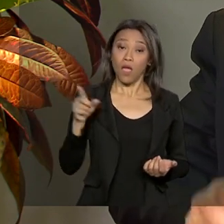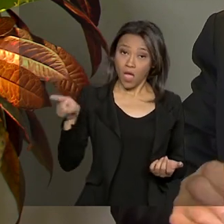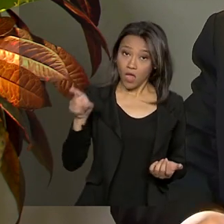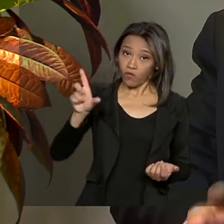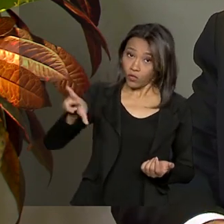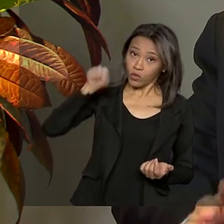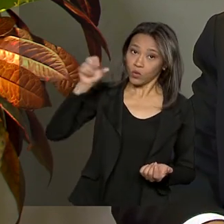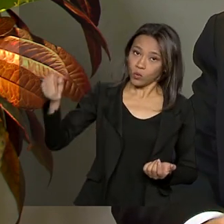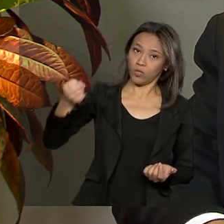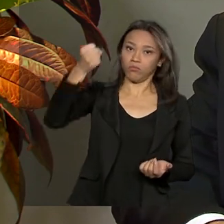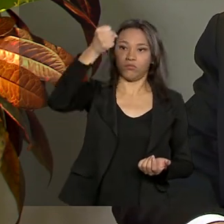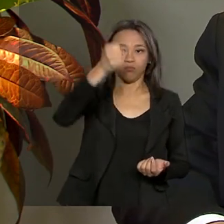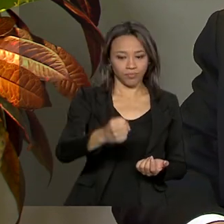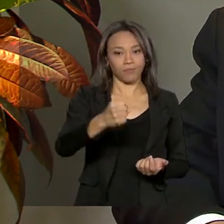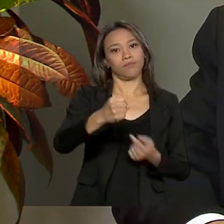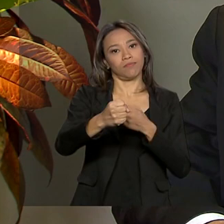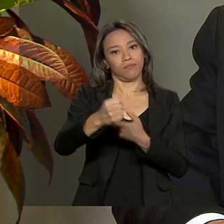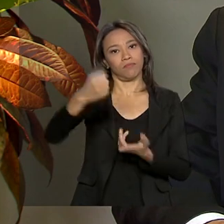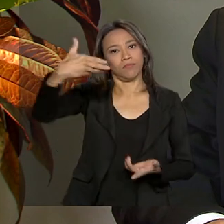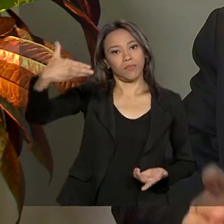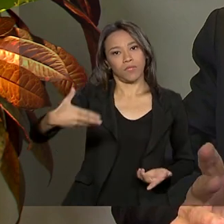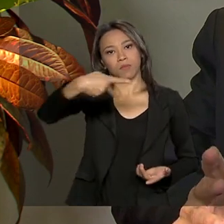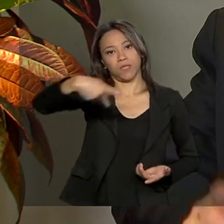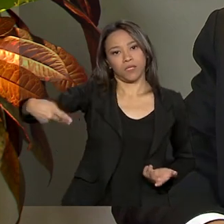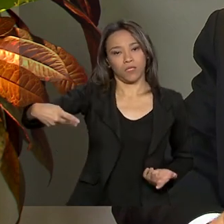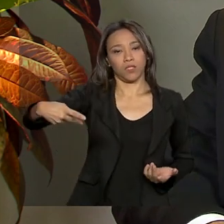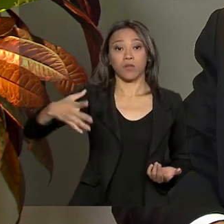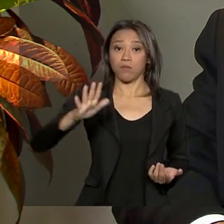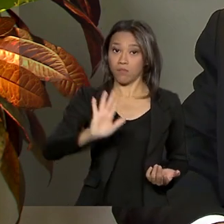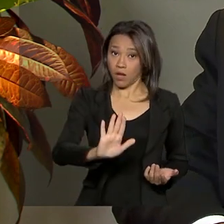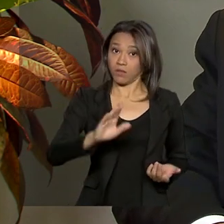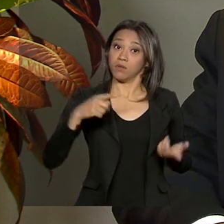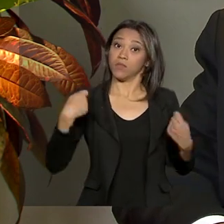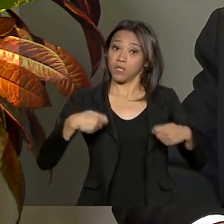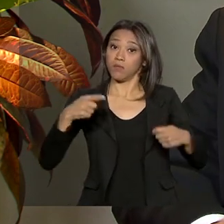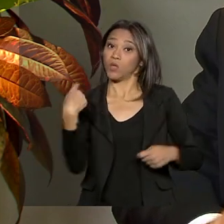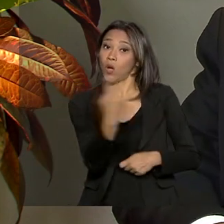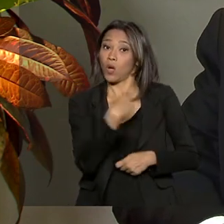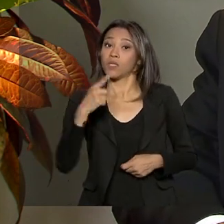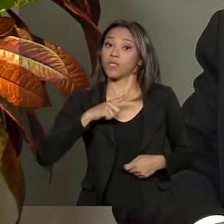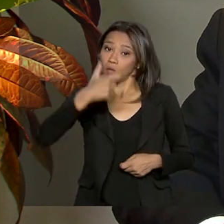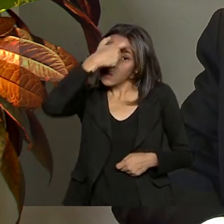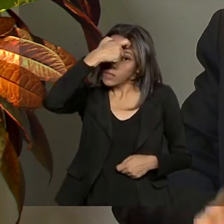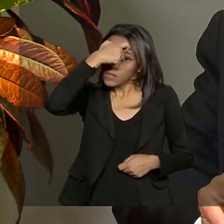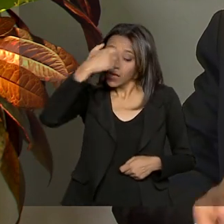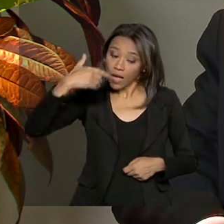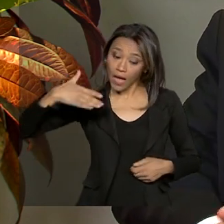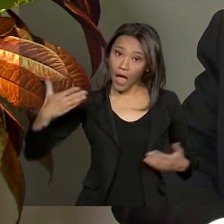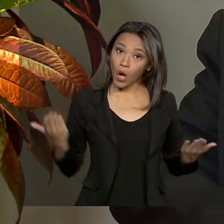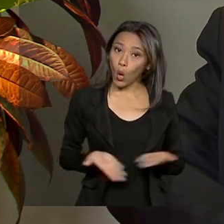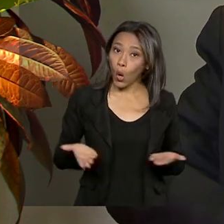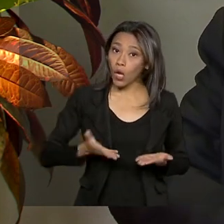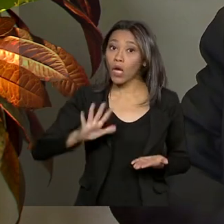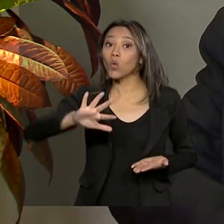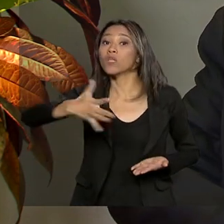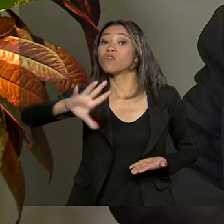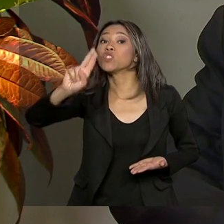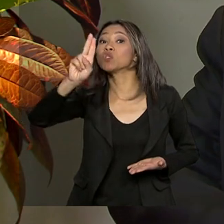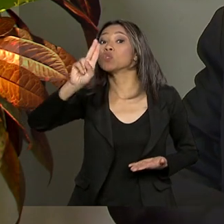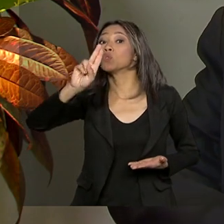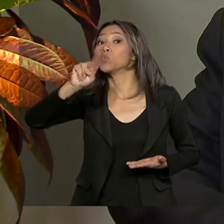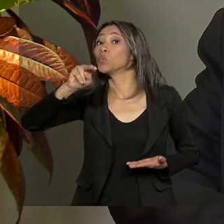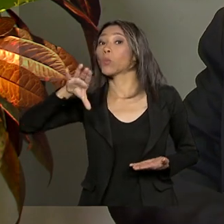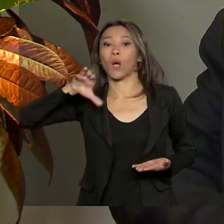escolhido para estar aqui nessa hora. Mas é preciso que a gente tenha consciência. É agora ou talvez nunca mais.